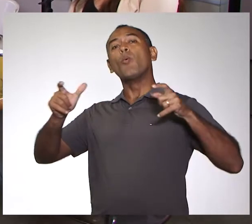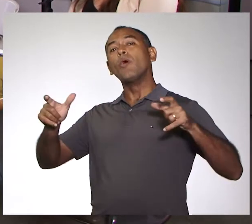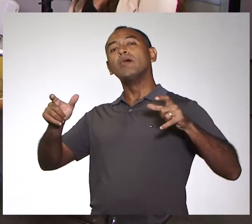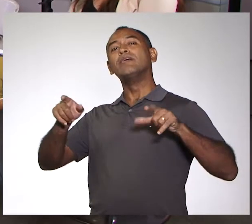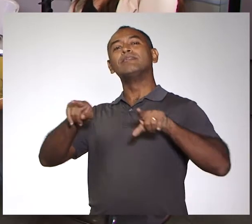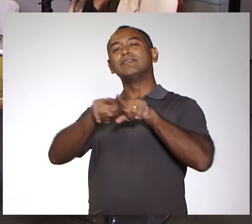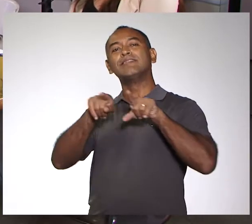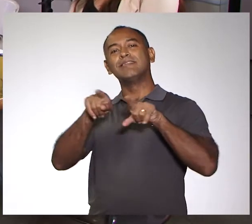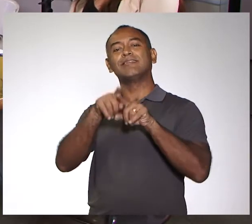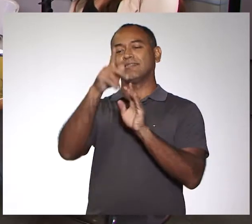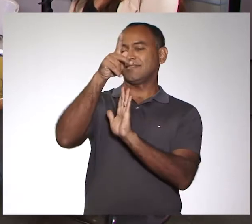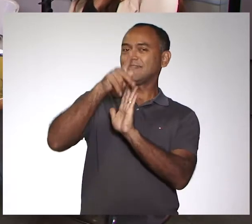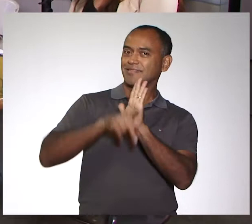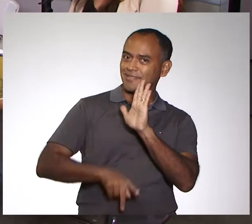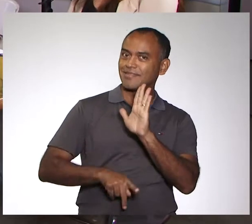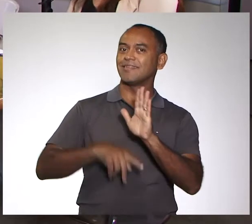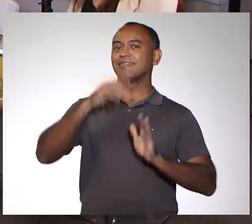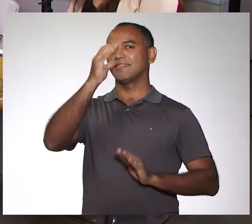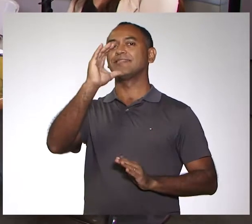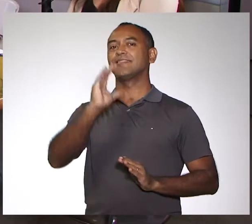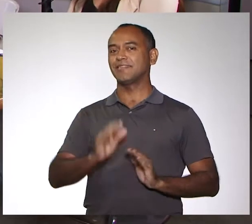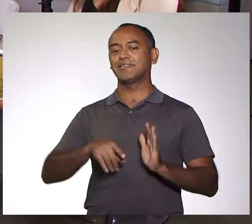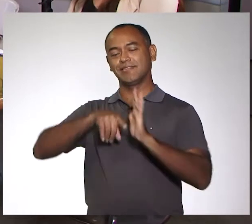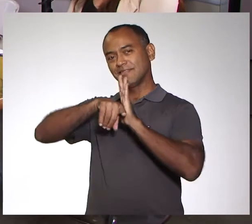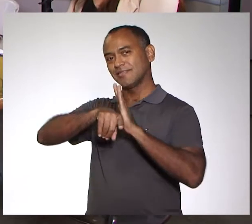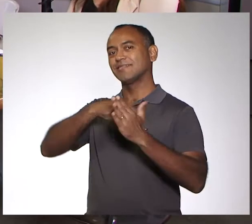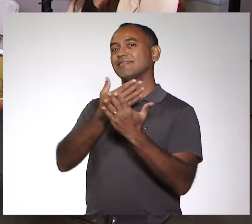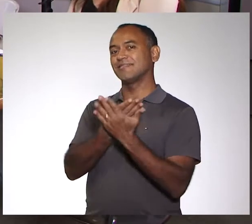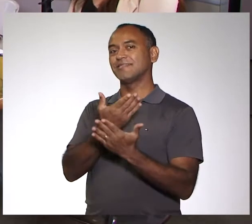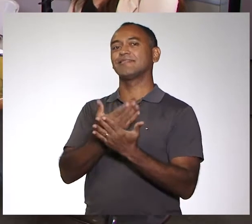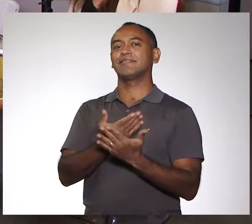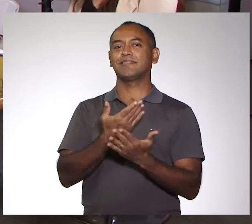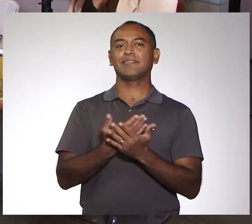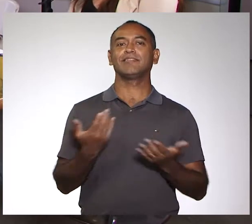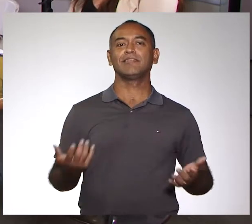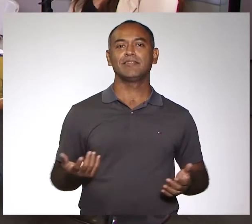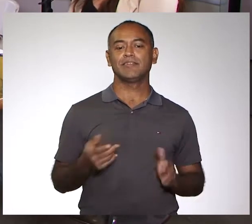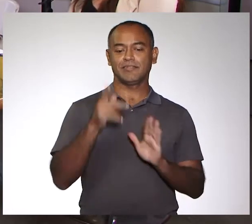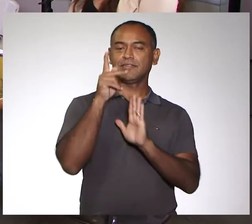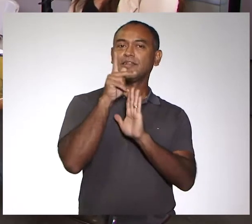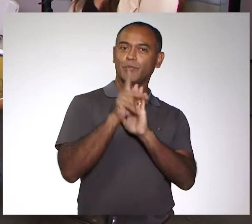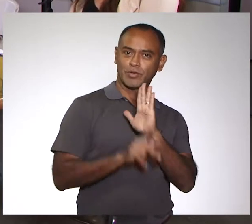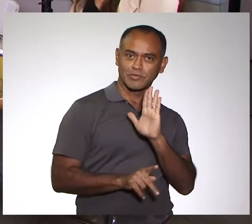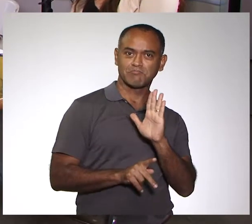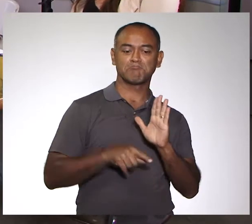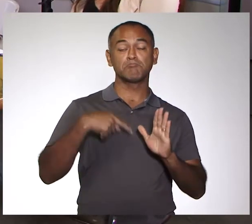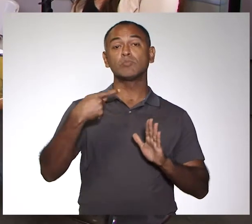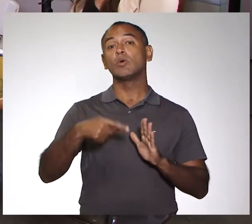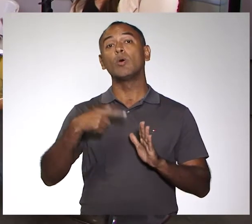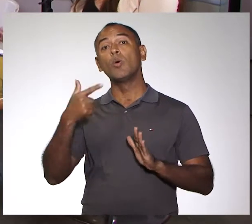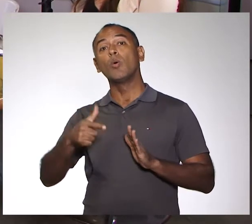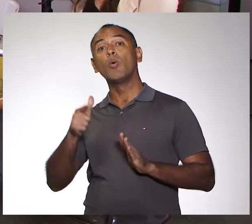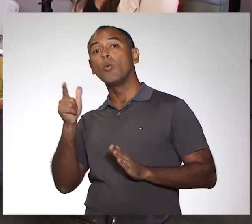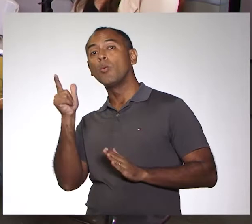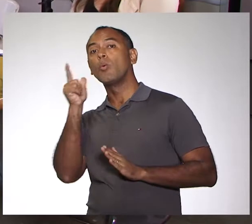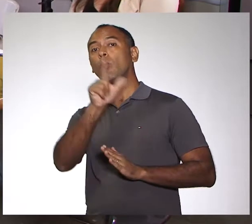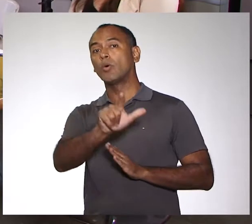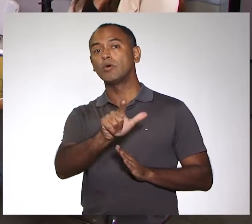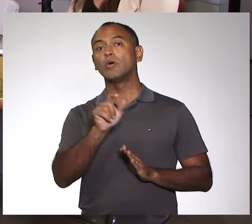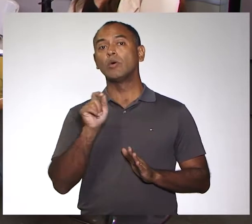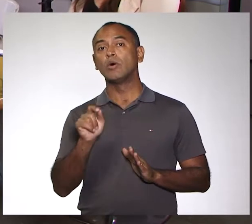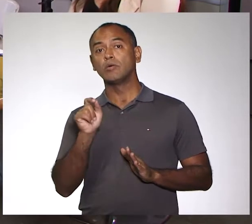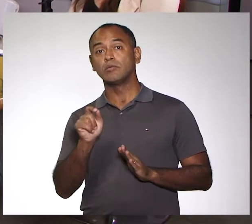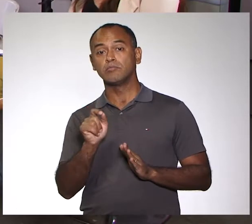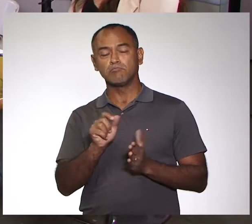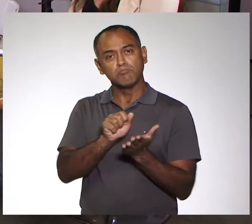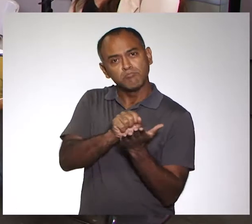vai aumentar o número de projetos científicos. E esses projetos, com certeza, vão resultar